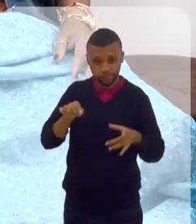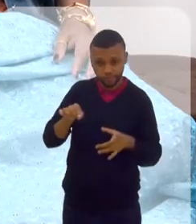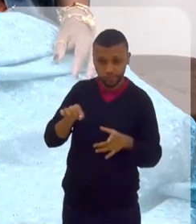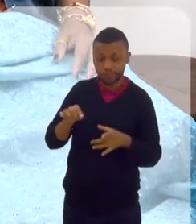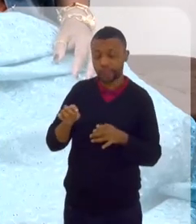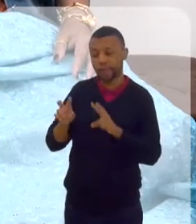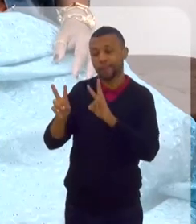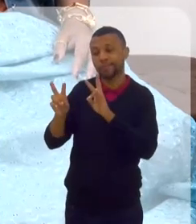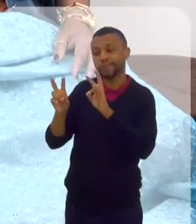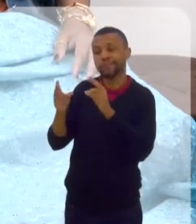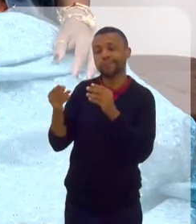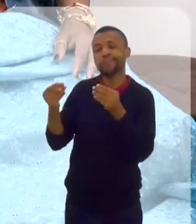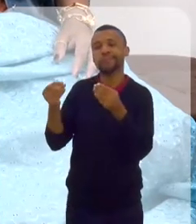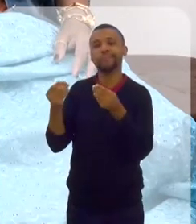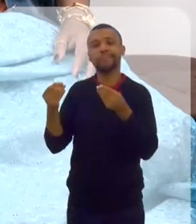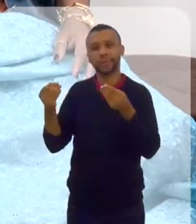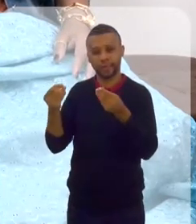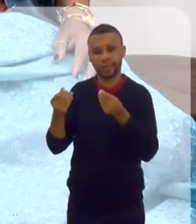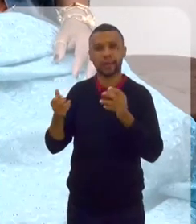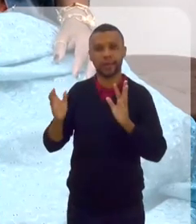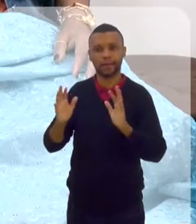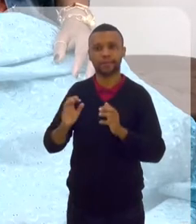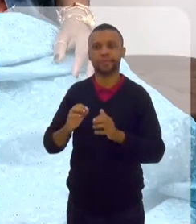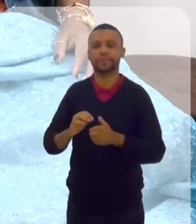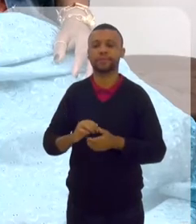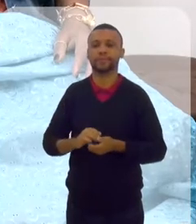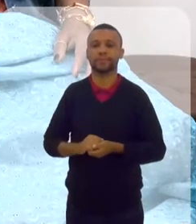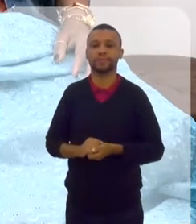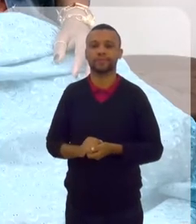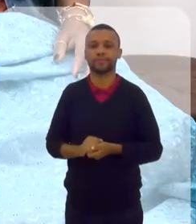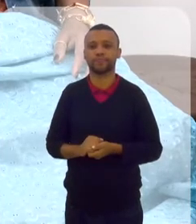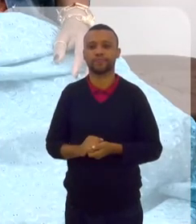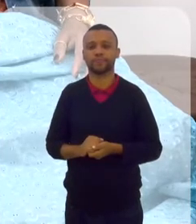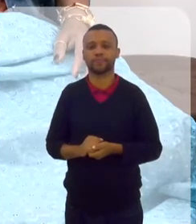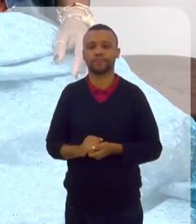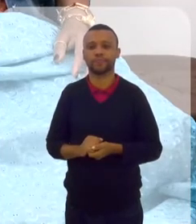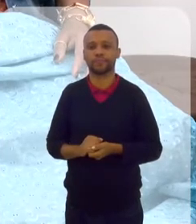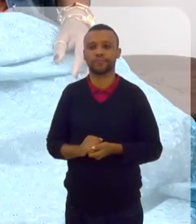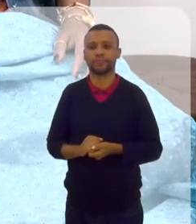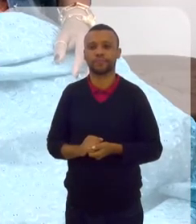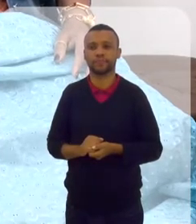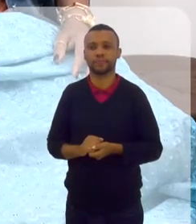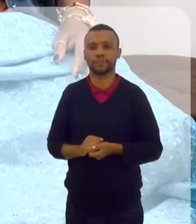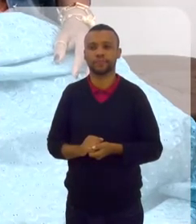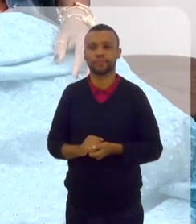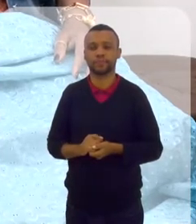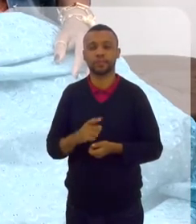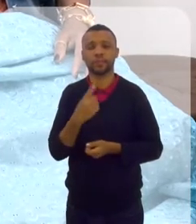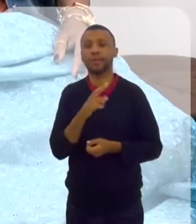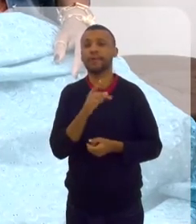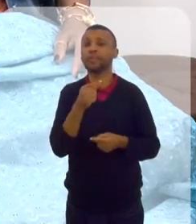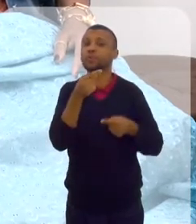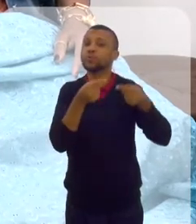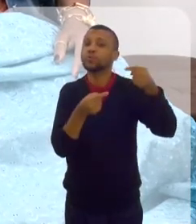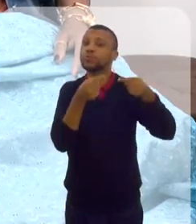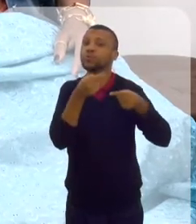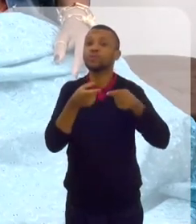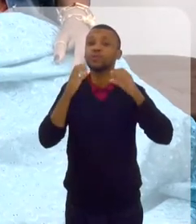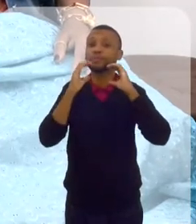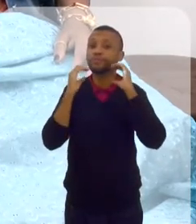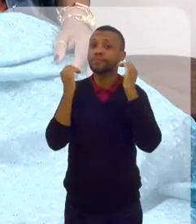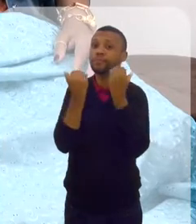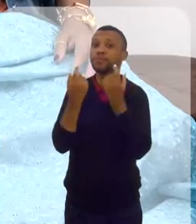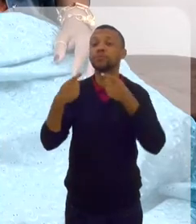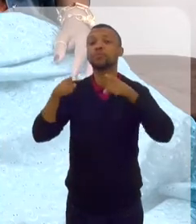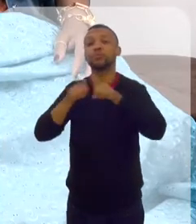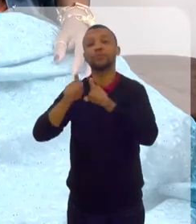É um assunto delicado. Também É um assunto delicado. gente, é... Sim, inclusive, nós vamos discutir no Congresso com